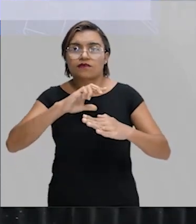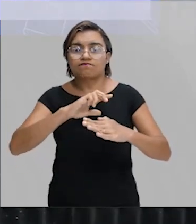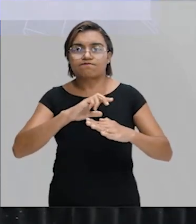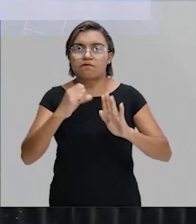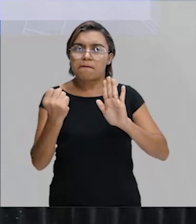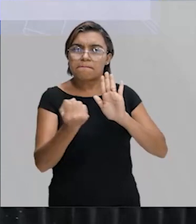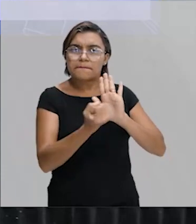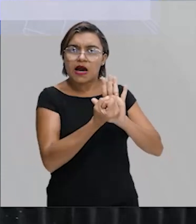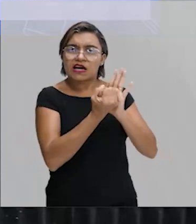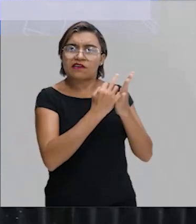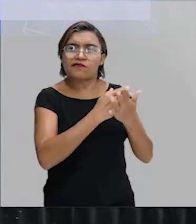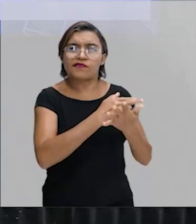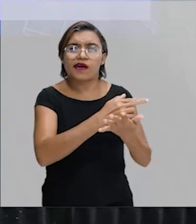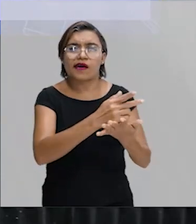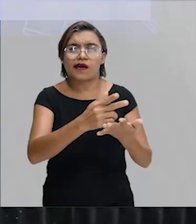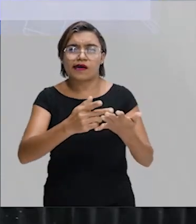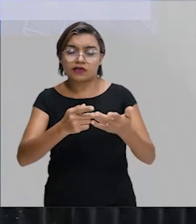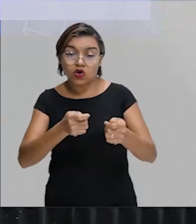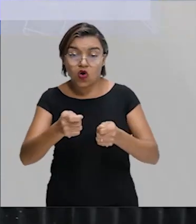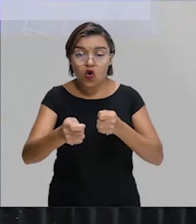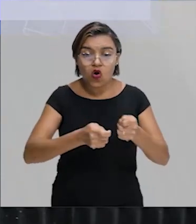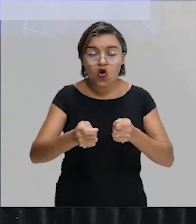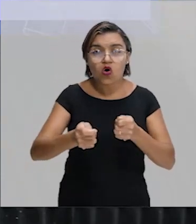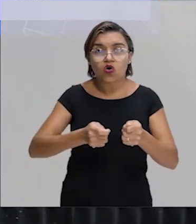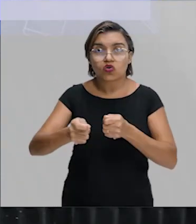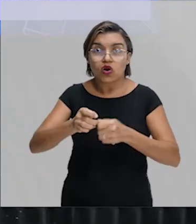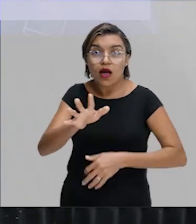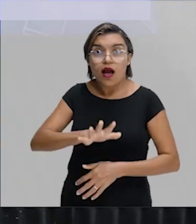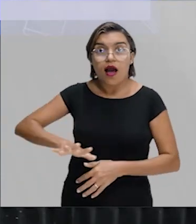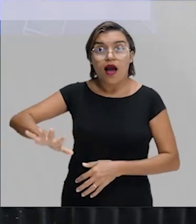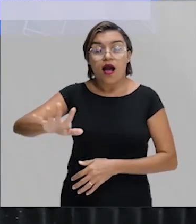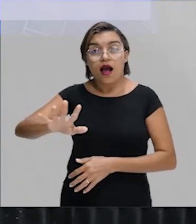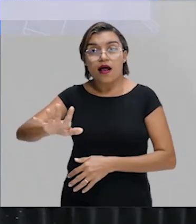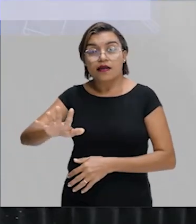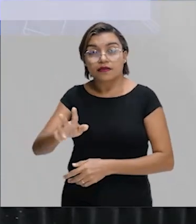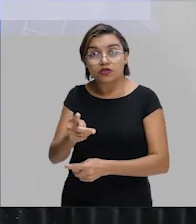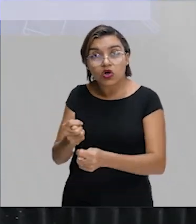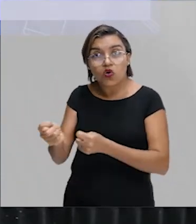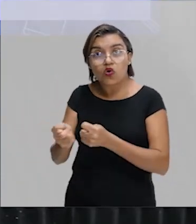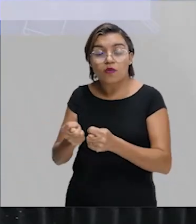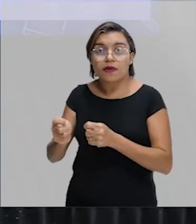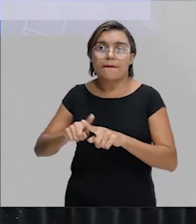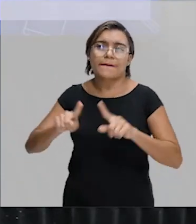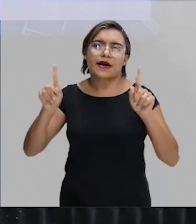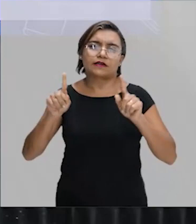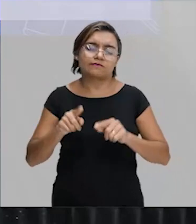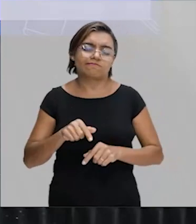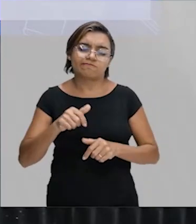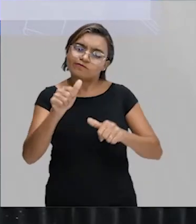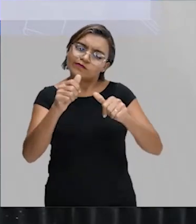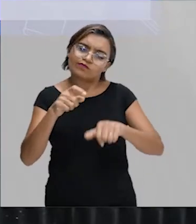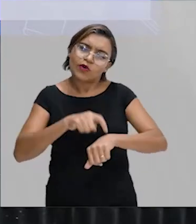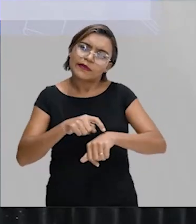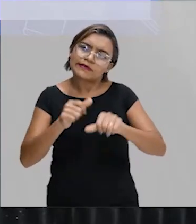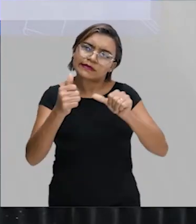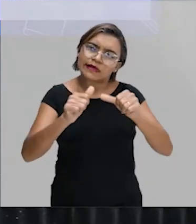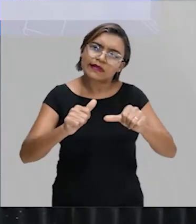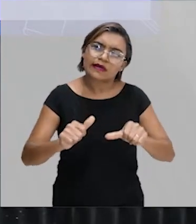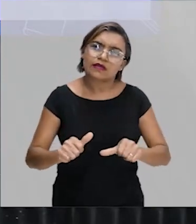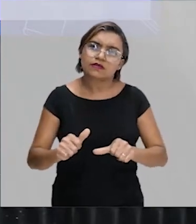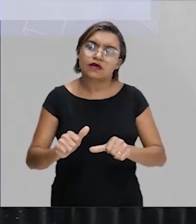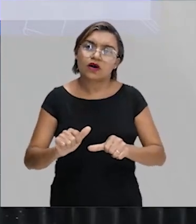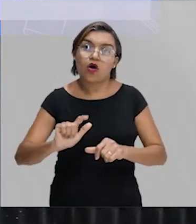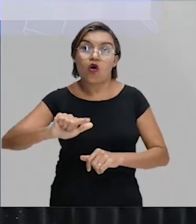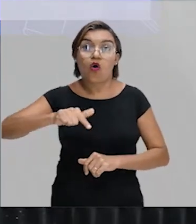marcas e vão controlar vários setores da economia. Mas quando você vai analisar, são